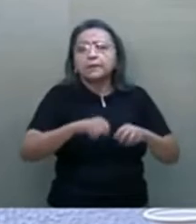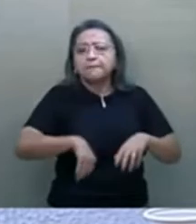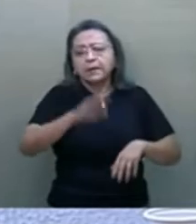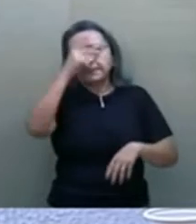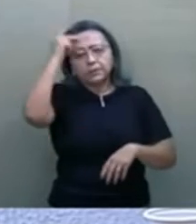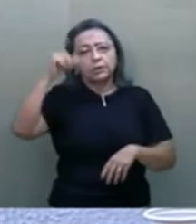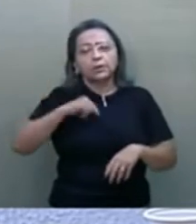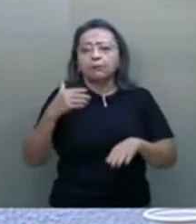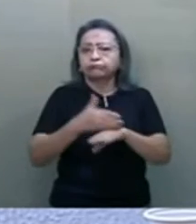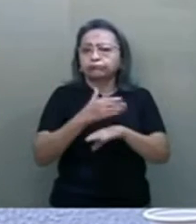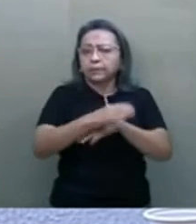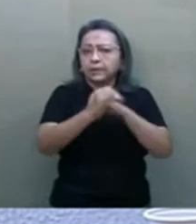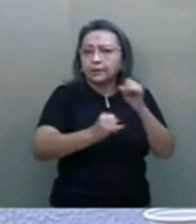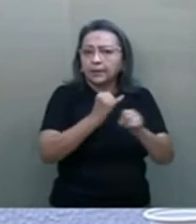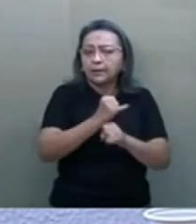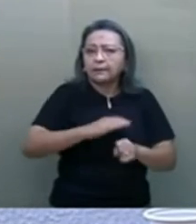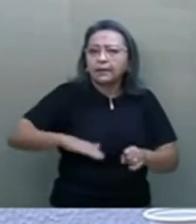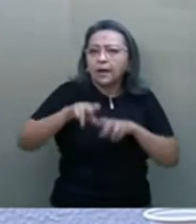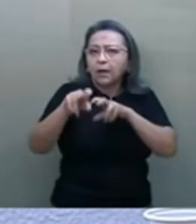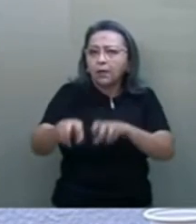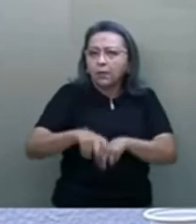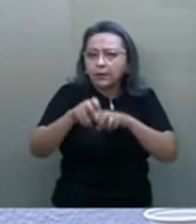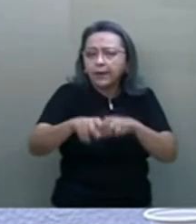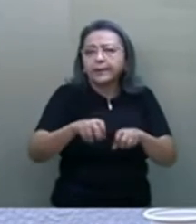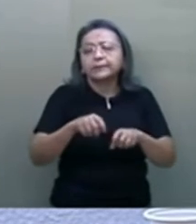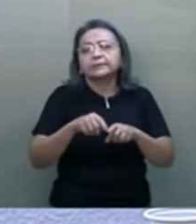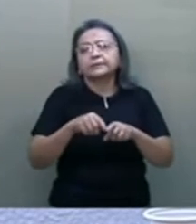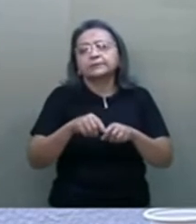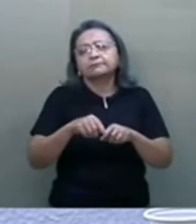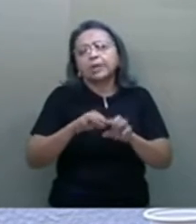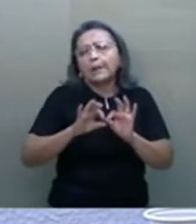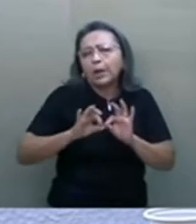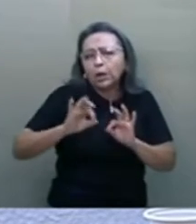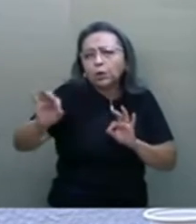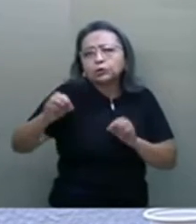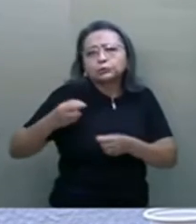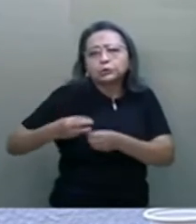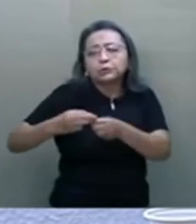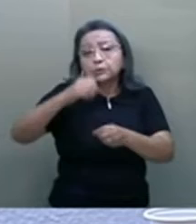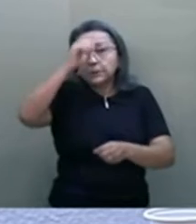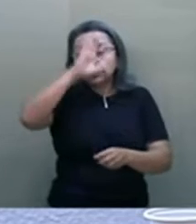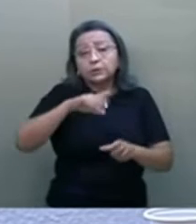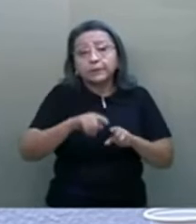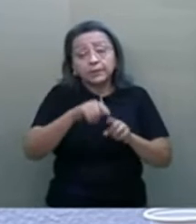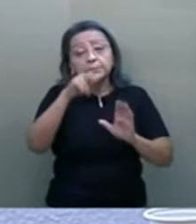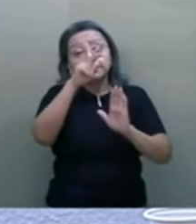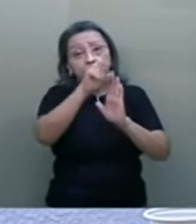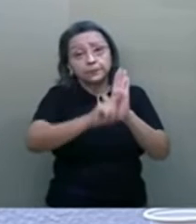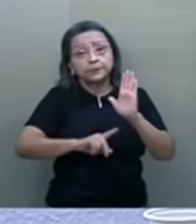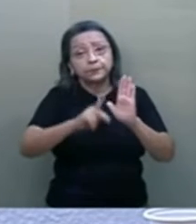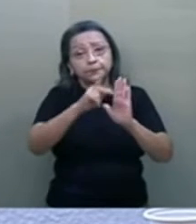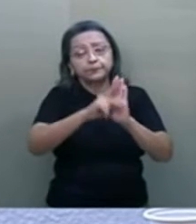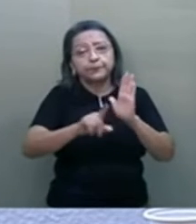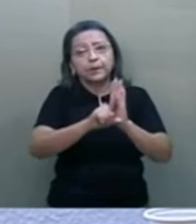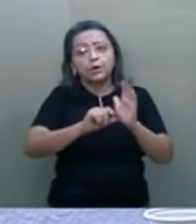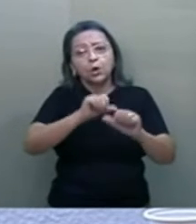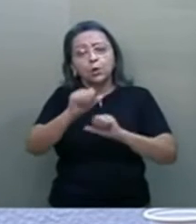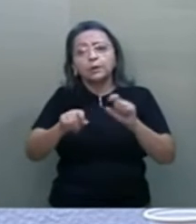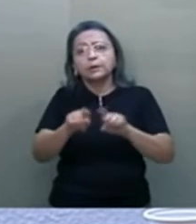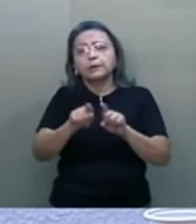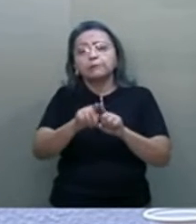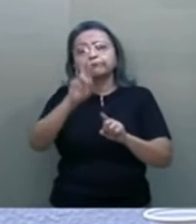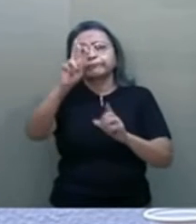pessoas tenham acesso à internet nas áreas rurais e isoladas do Brasil, cujo projeto de lei de conversão também foi